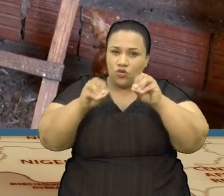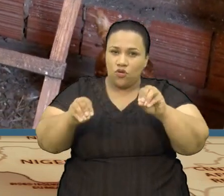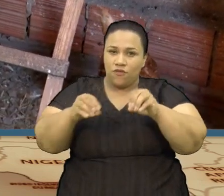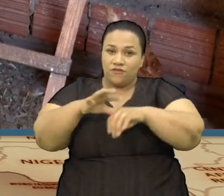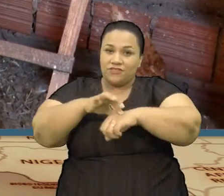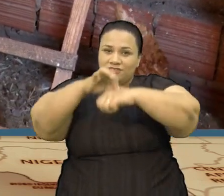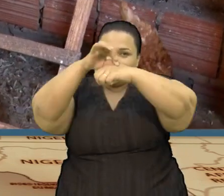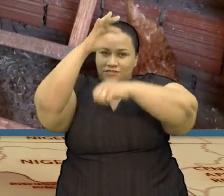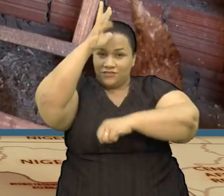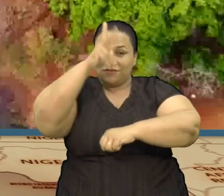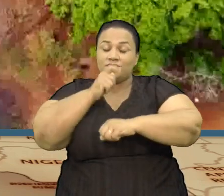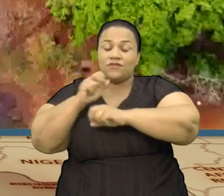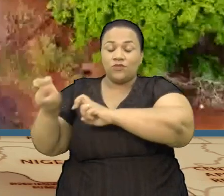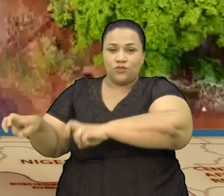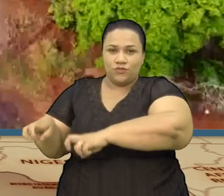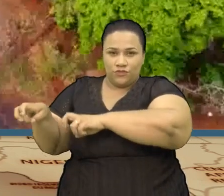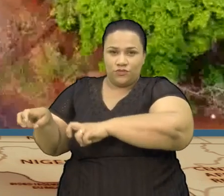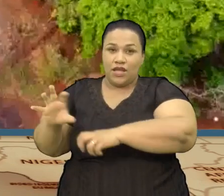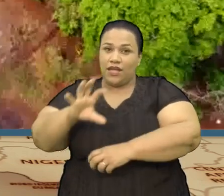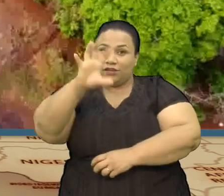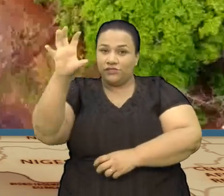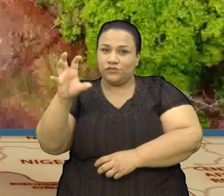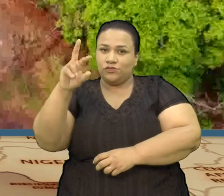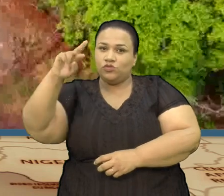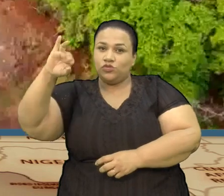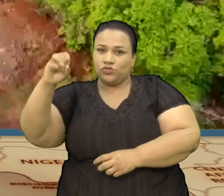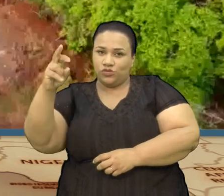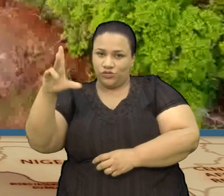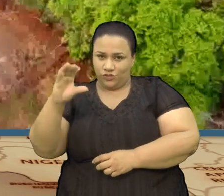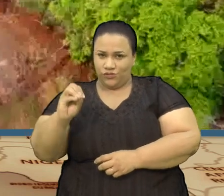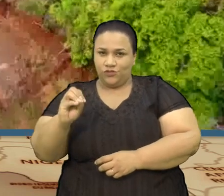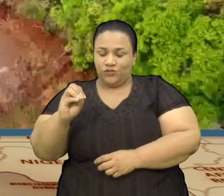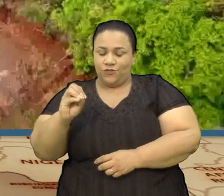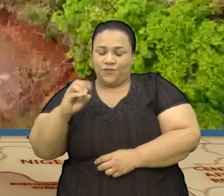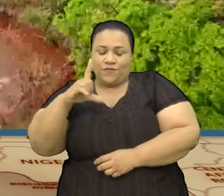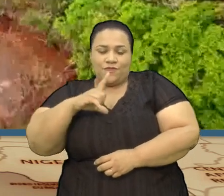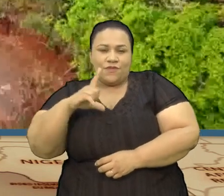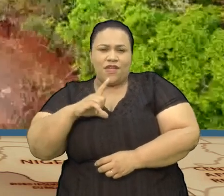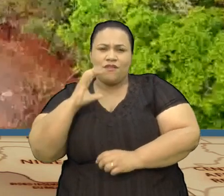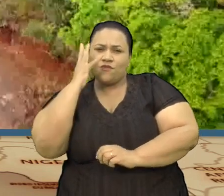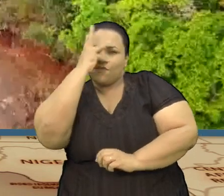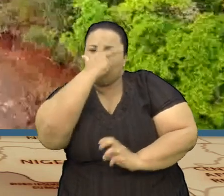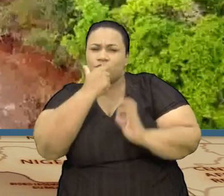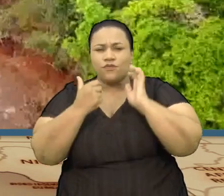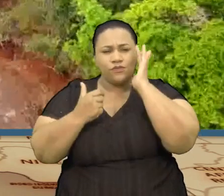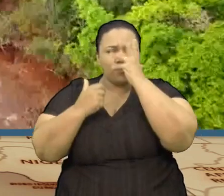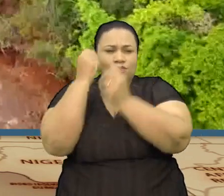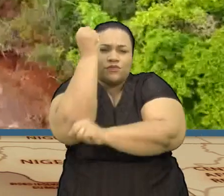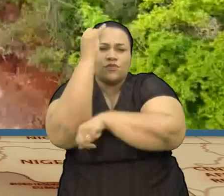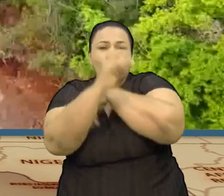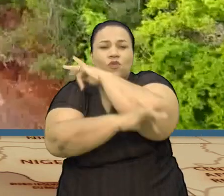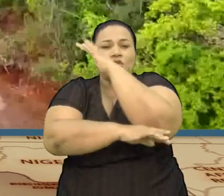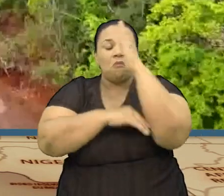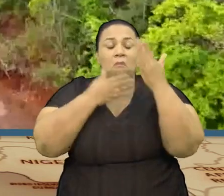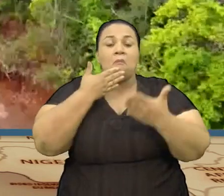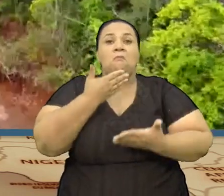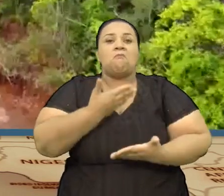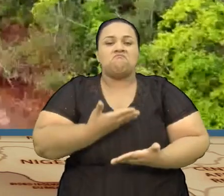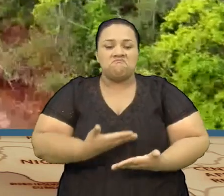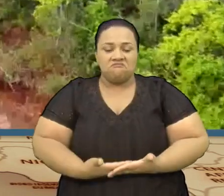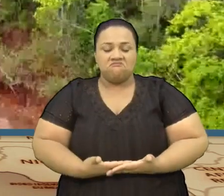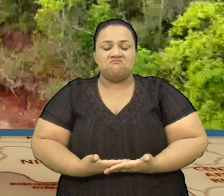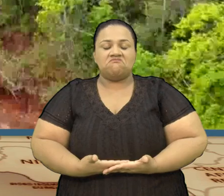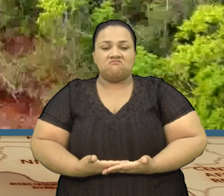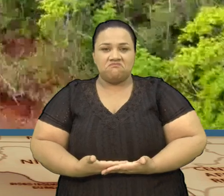semi-caipira A região de Rochedinho é contemplada com belezas naturais de